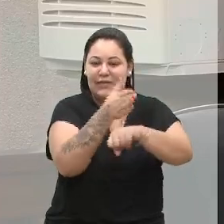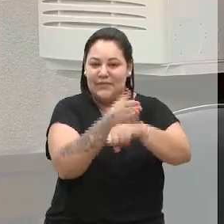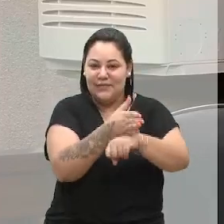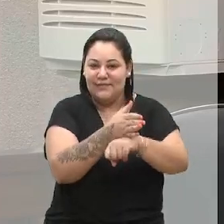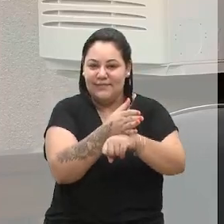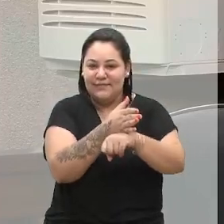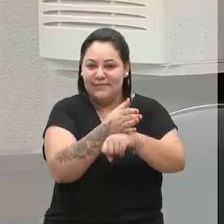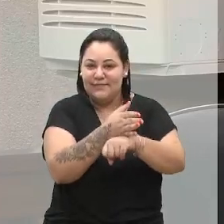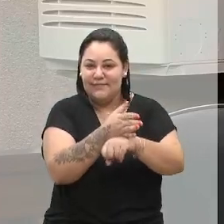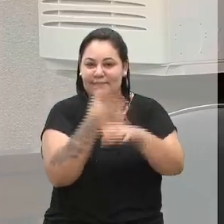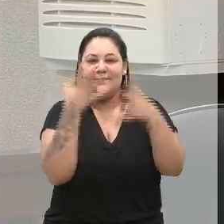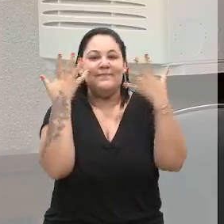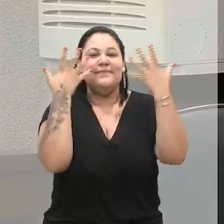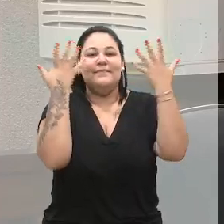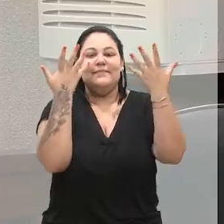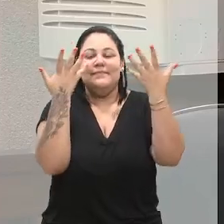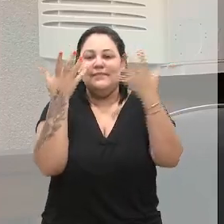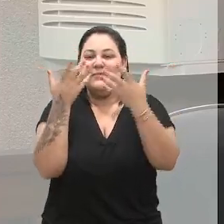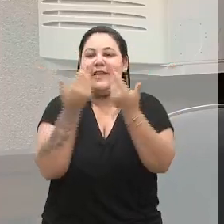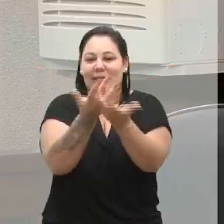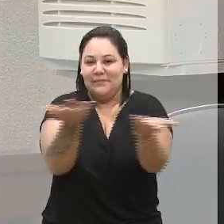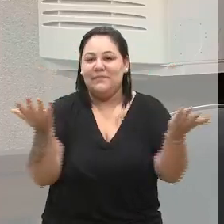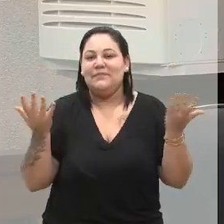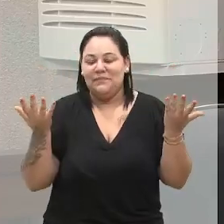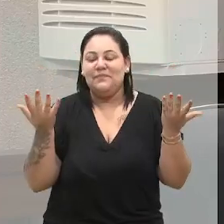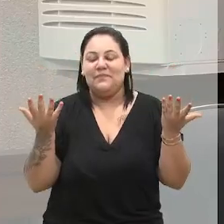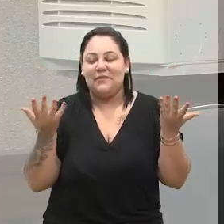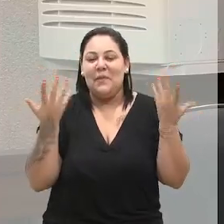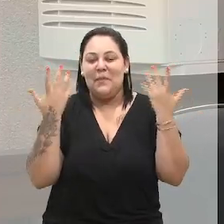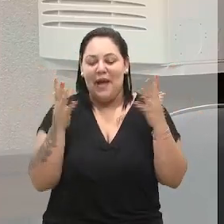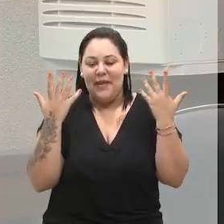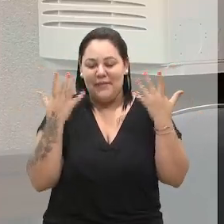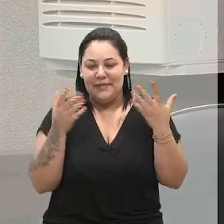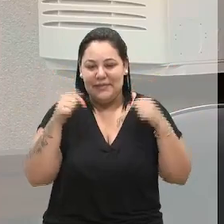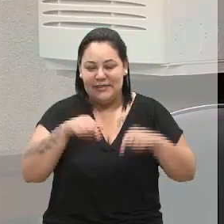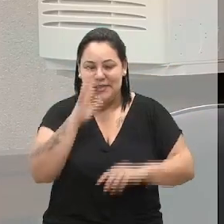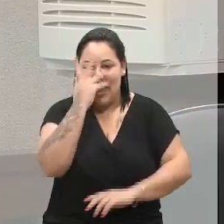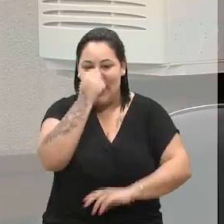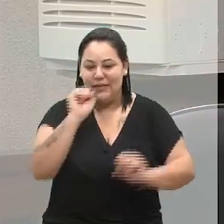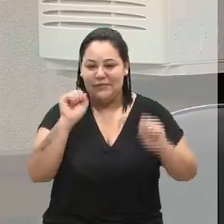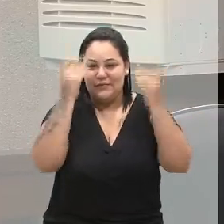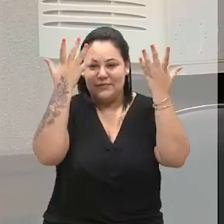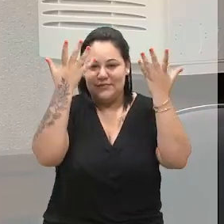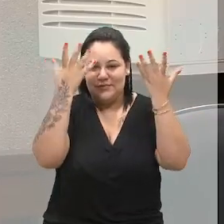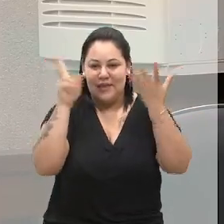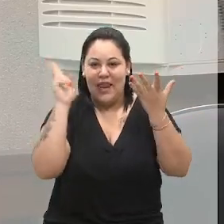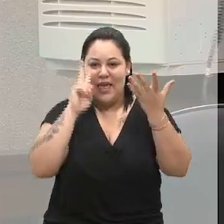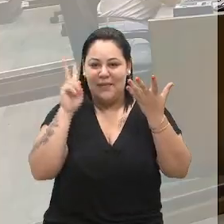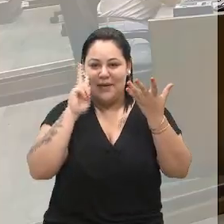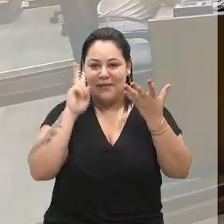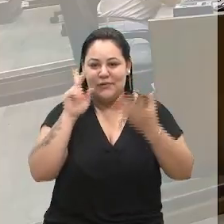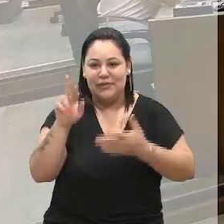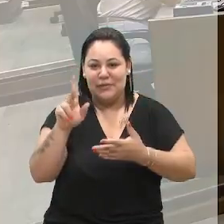público. Parabéns a este belíssimo evento em memória de Oneide Bertucci. Obrigado.